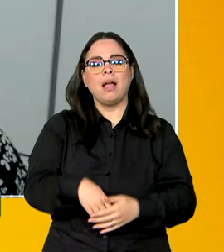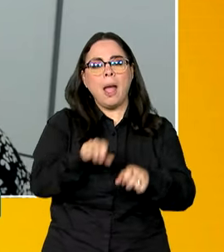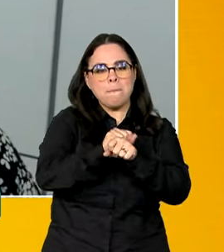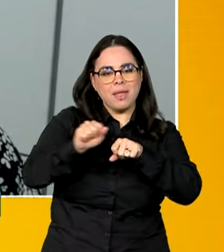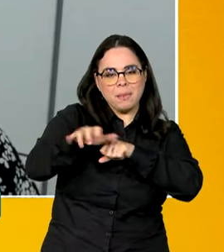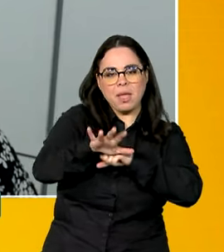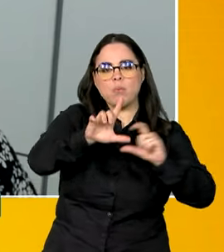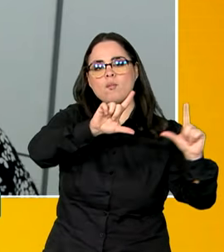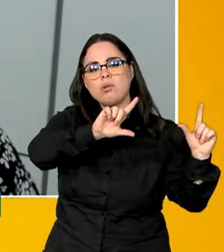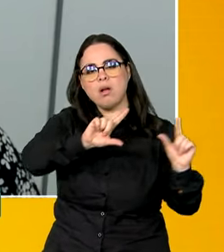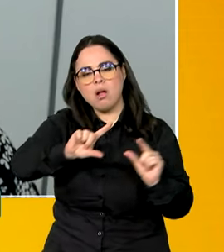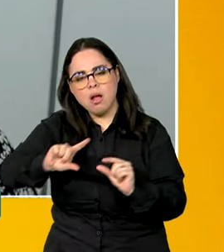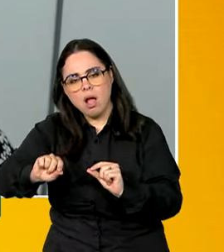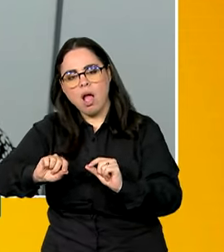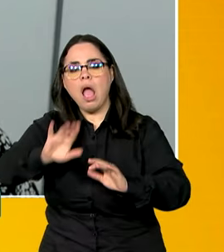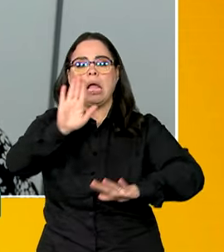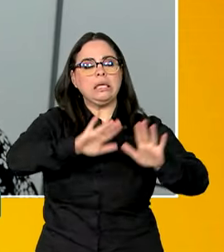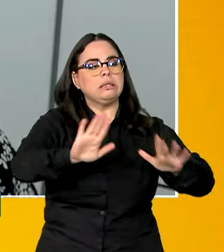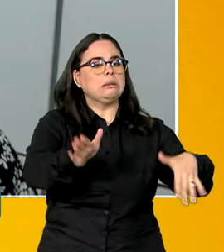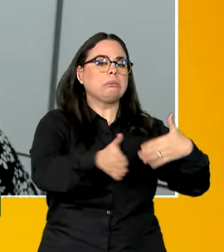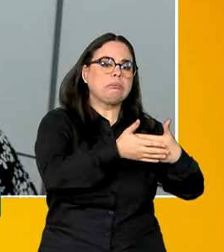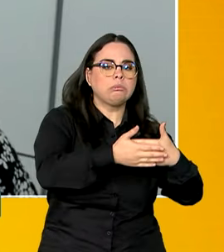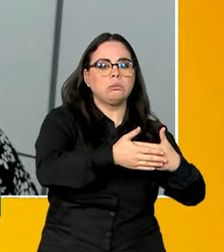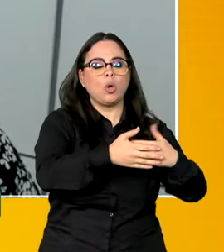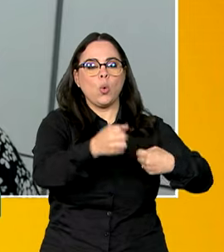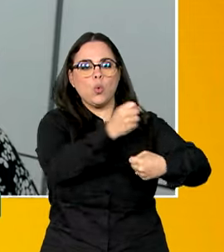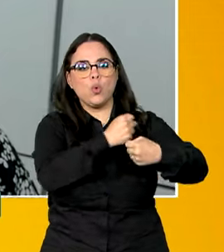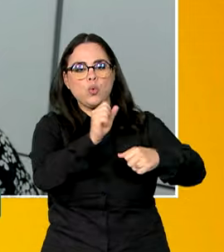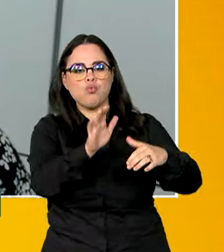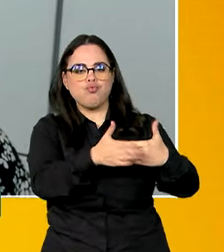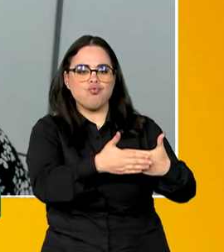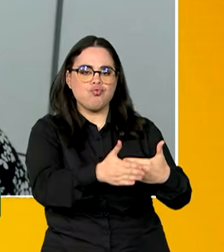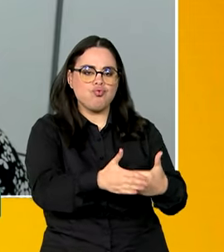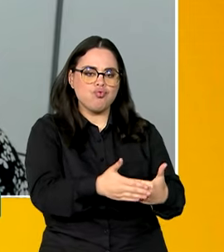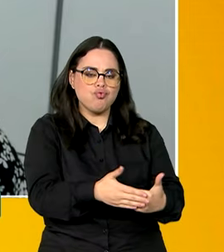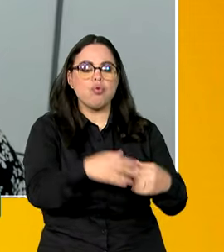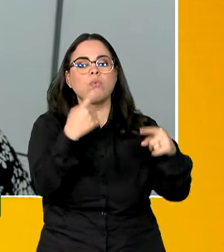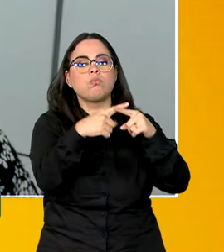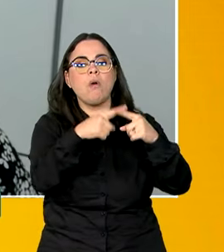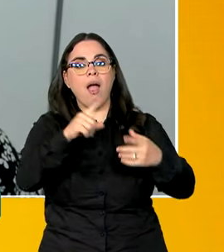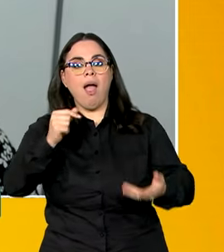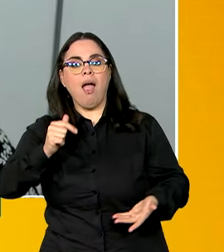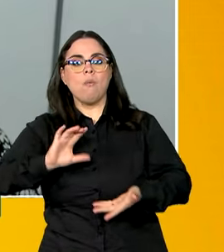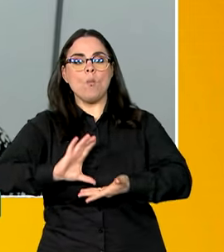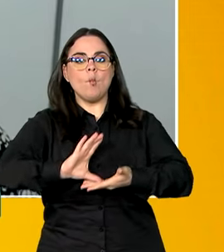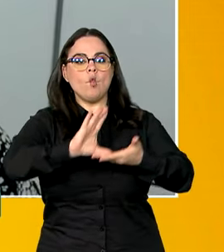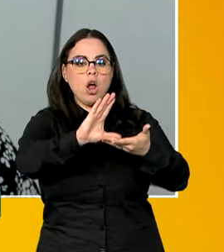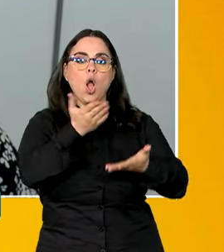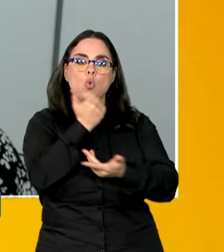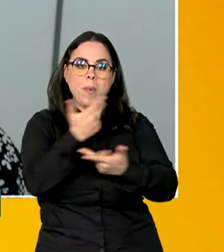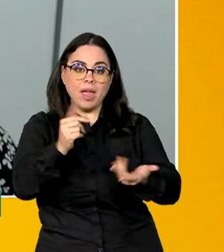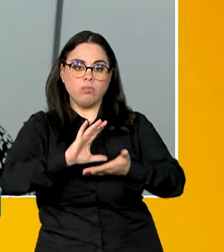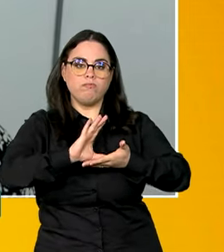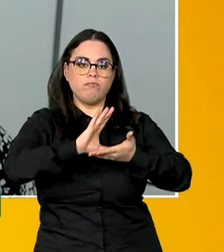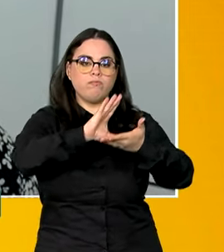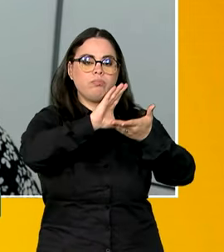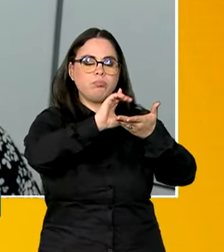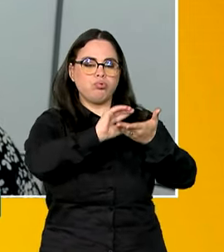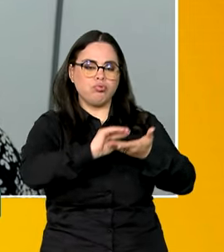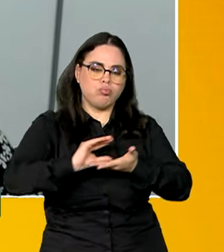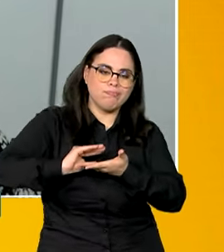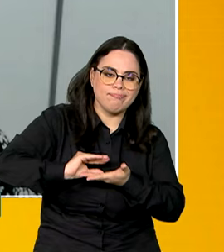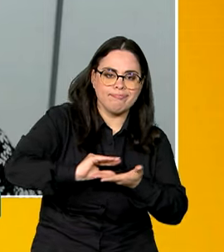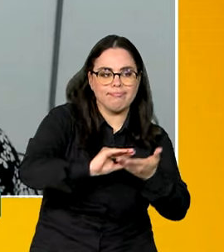algumas fecharam as portas porque as doações foram diminuindo e outras se